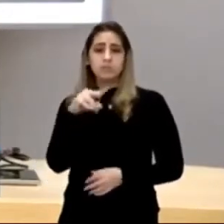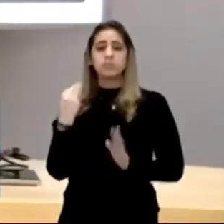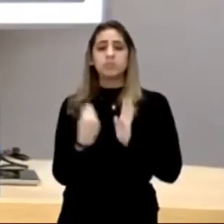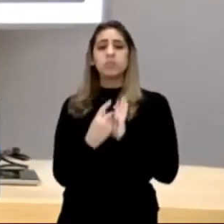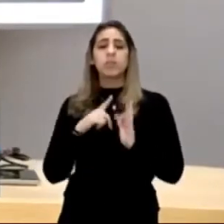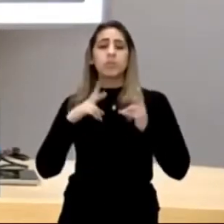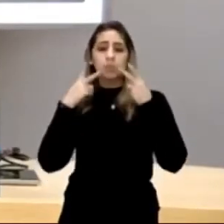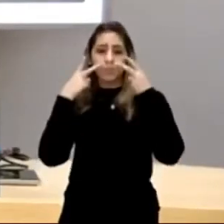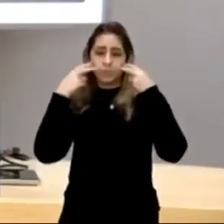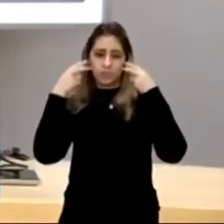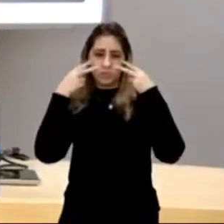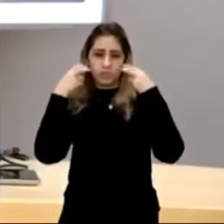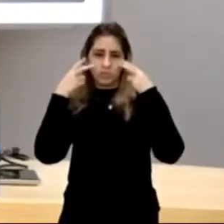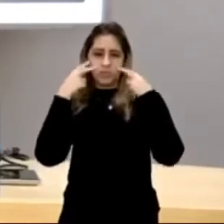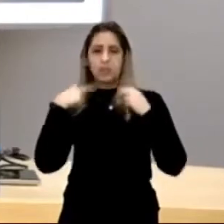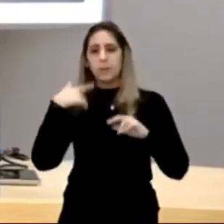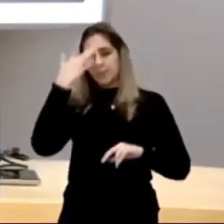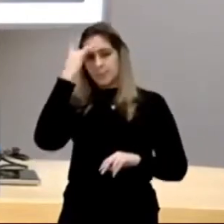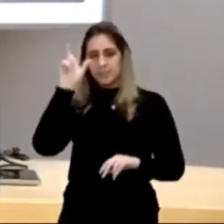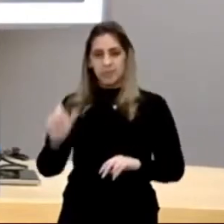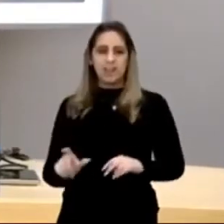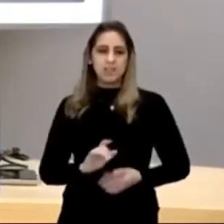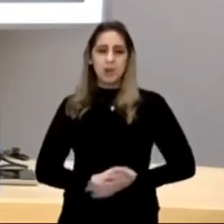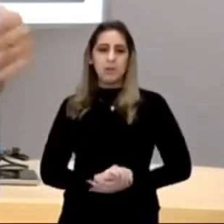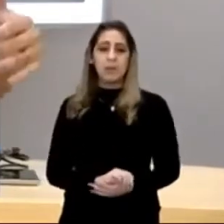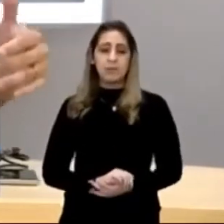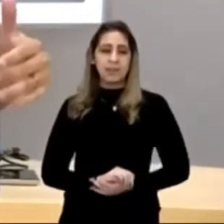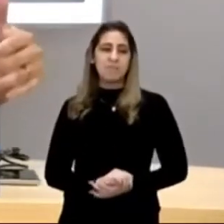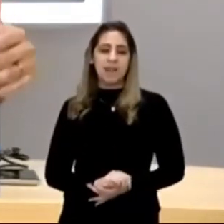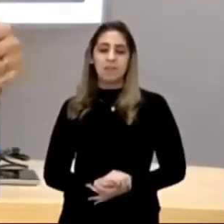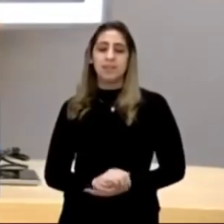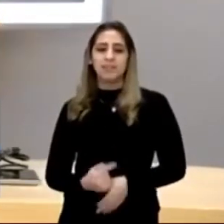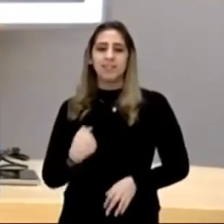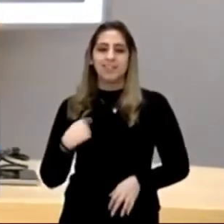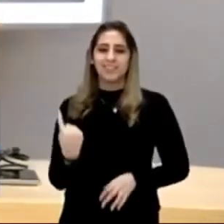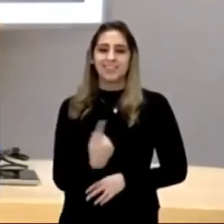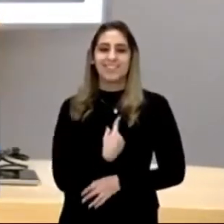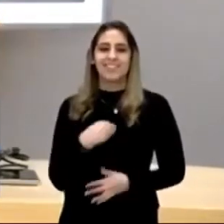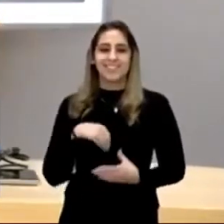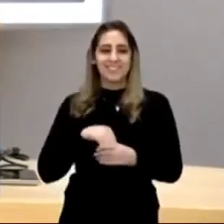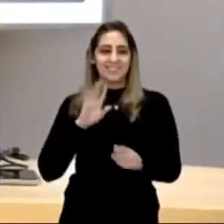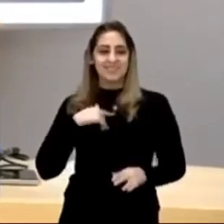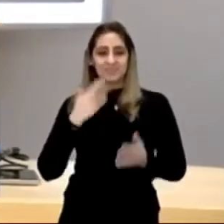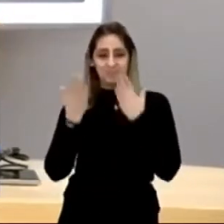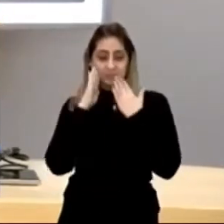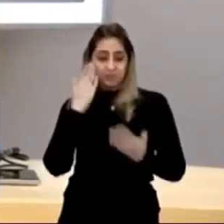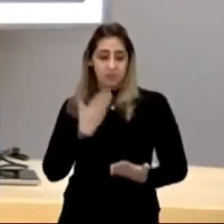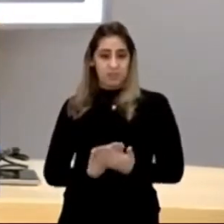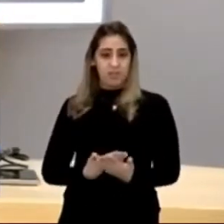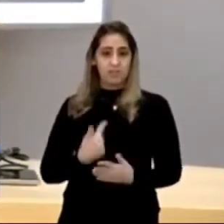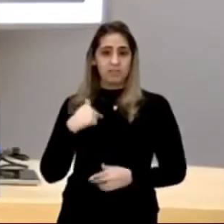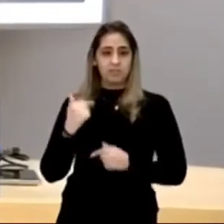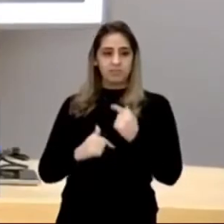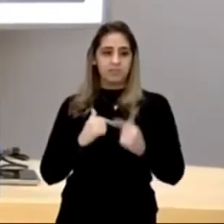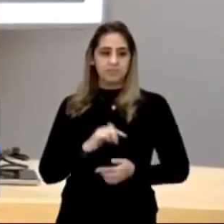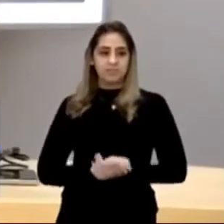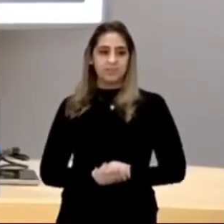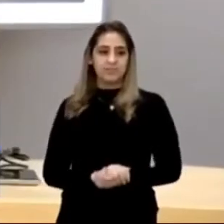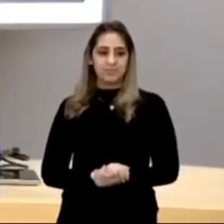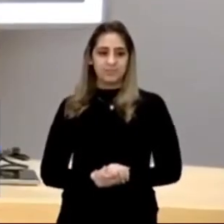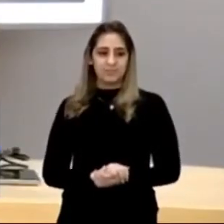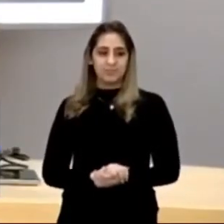indígena, a pessoa que era, o habitante daquele lugar, todo desconfiado, então chega lá o português,